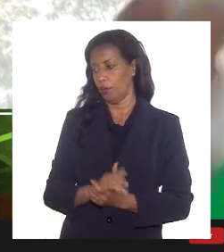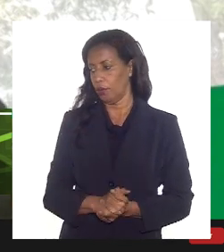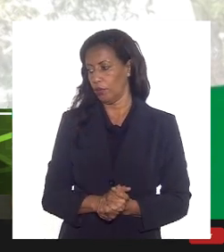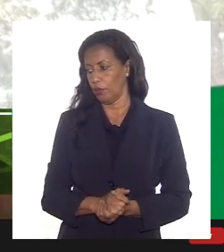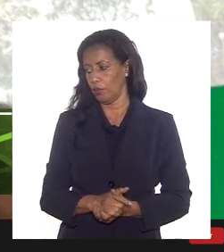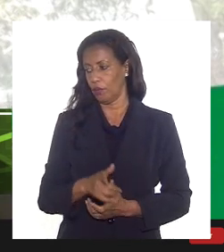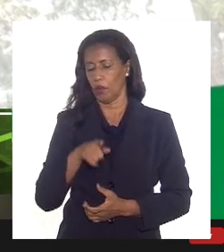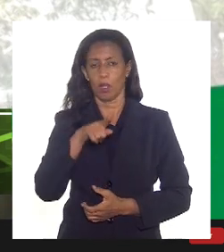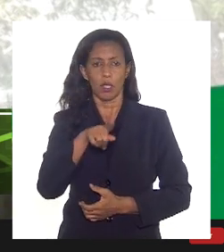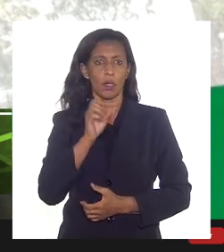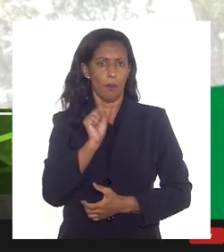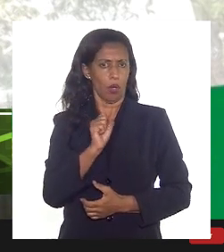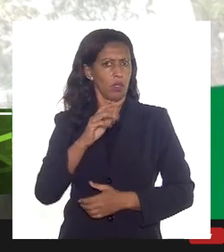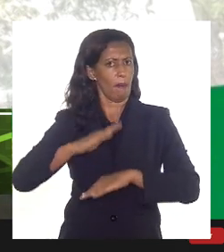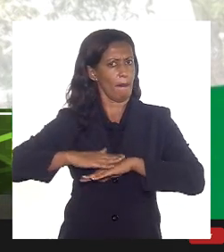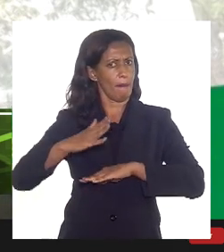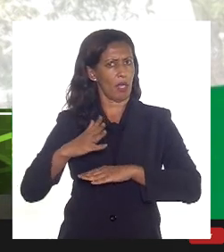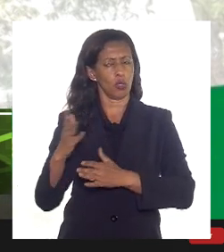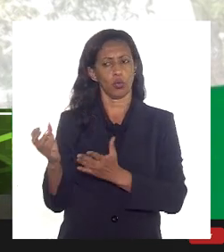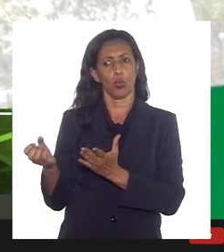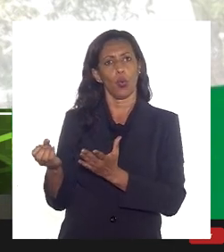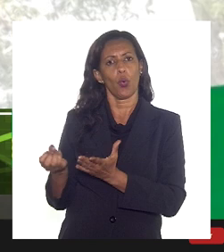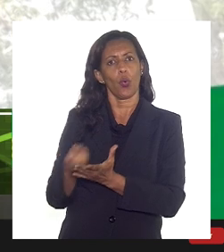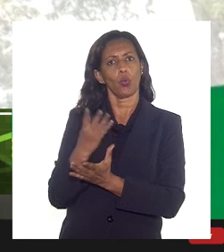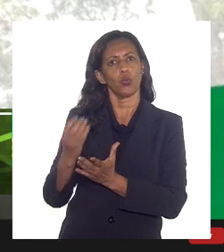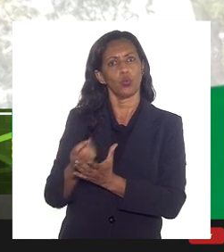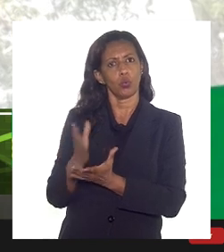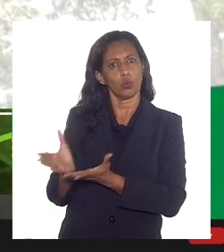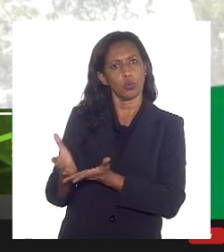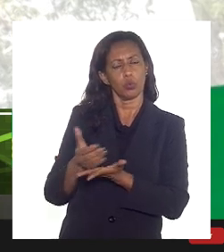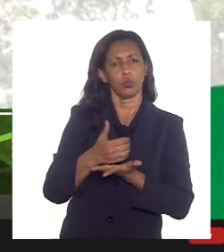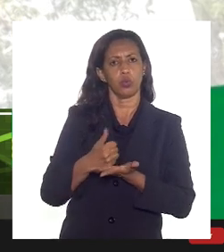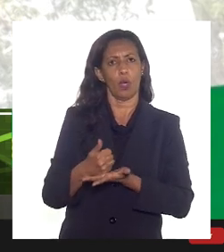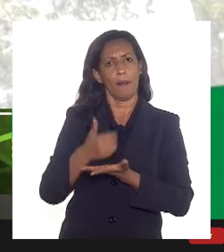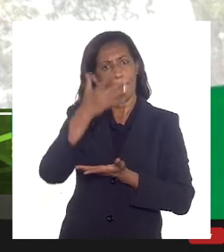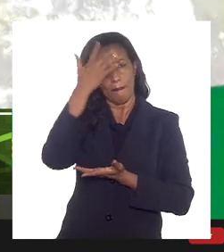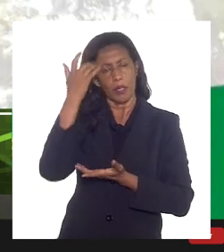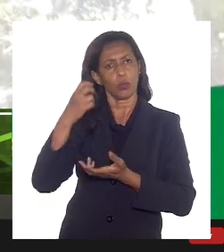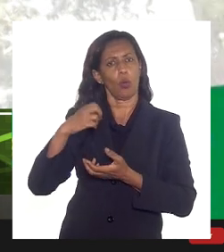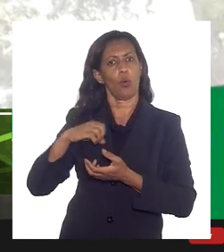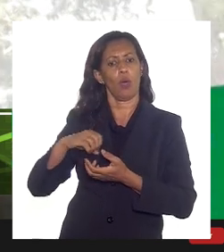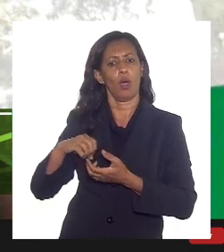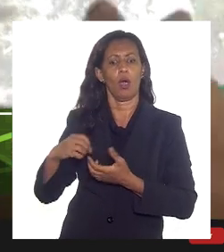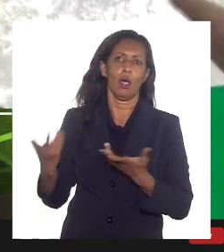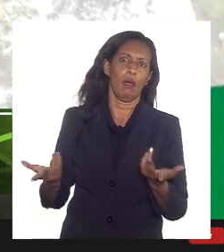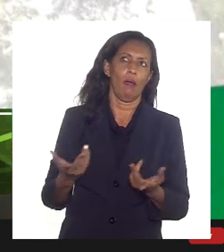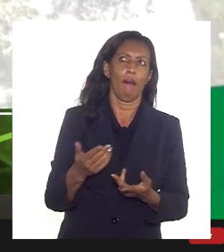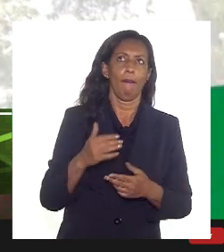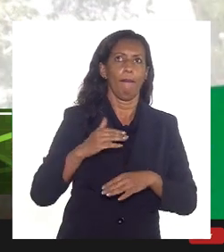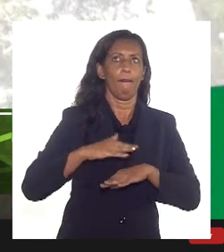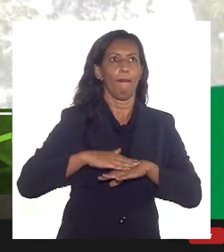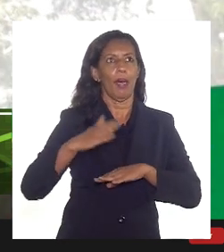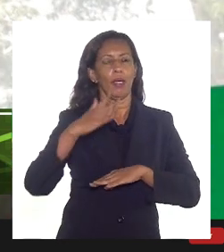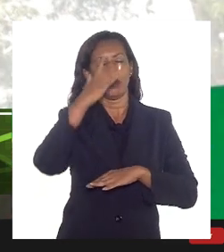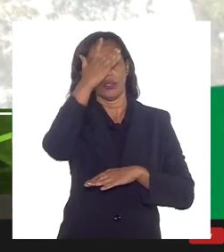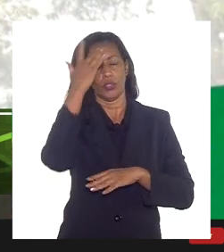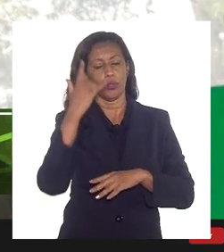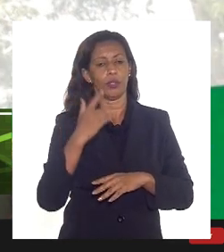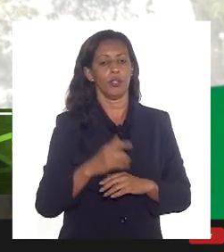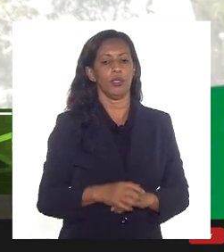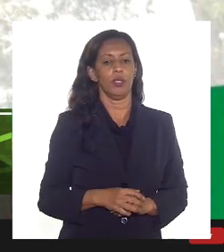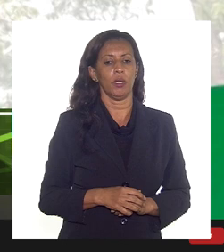ter mais consumo de uma frota em razão do número de pessoas transportadas, você pode ter mais consumo de